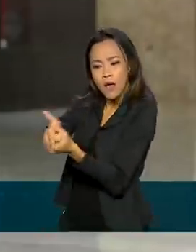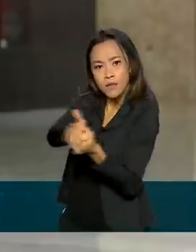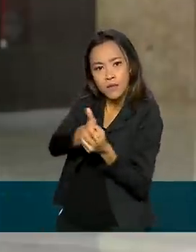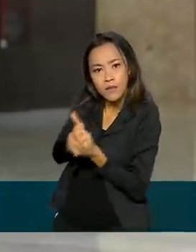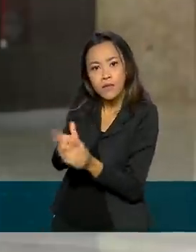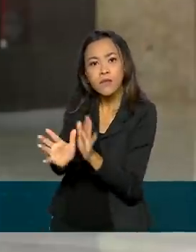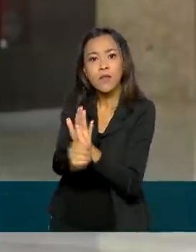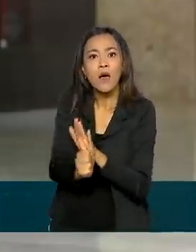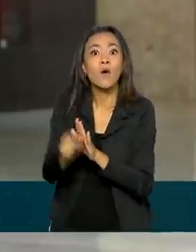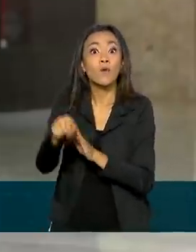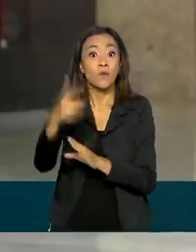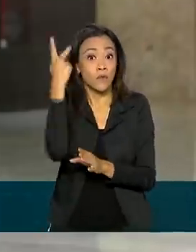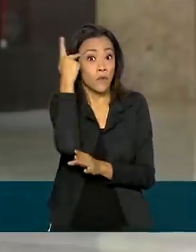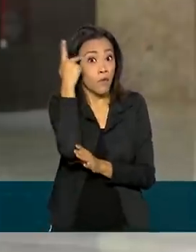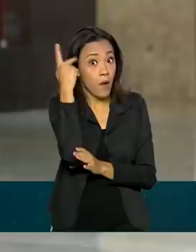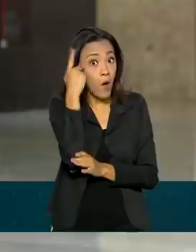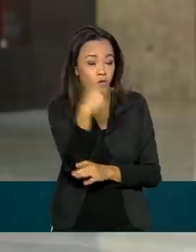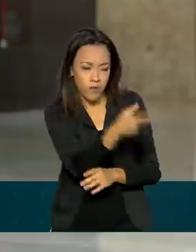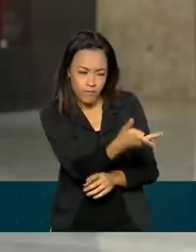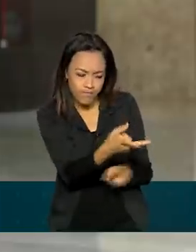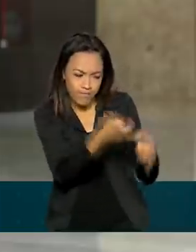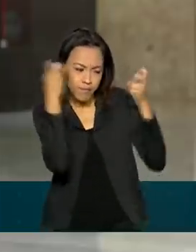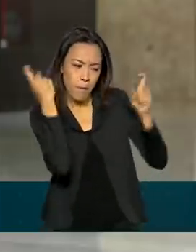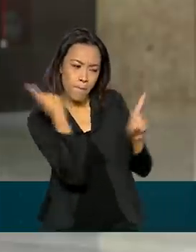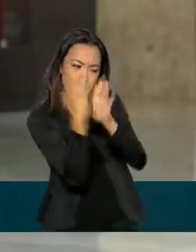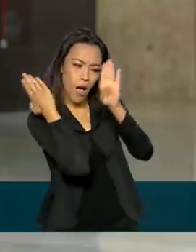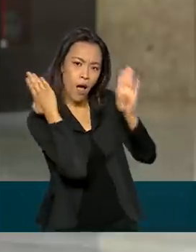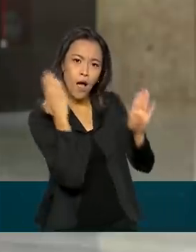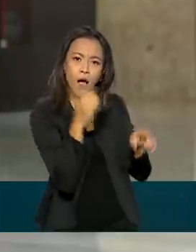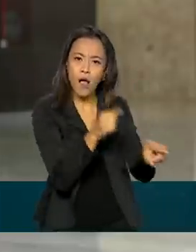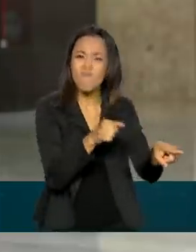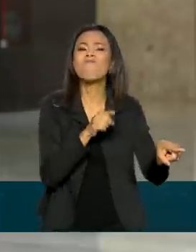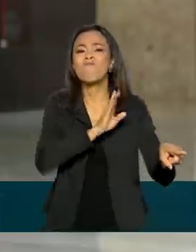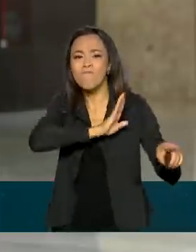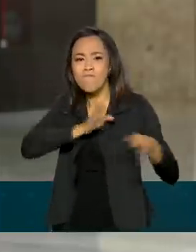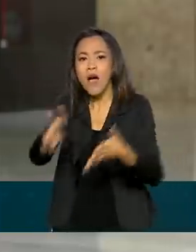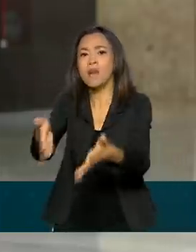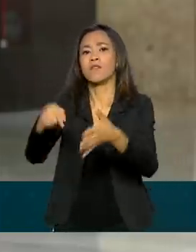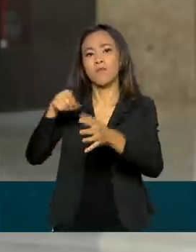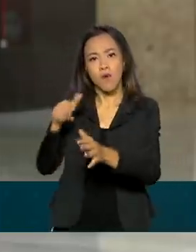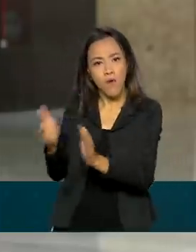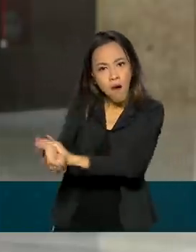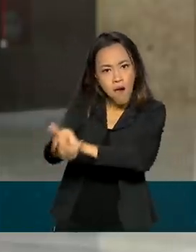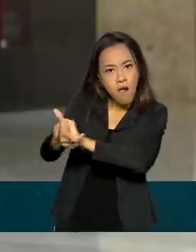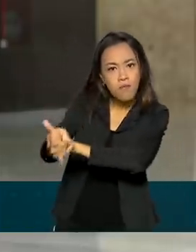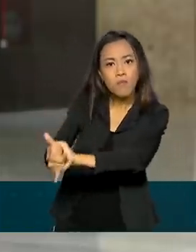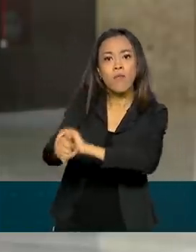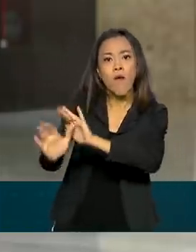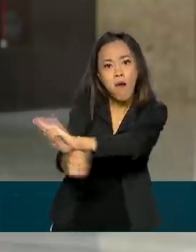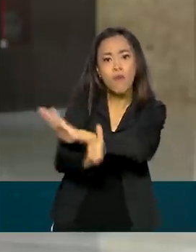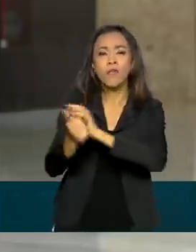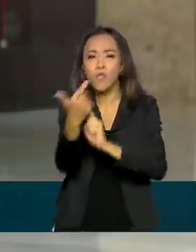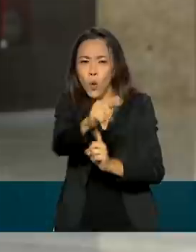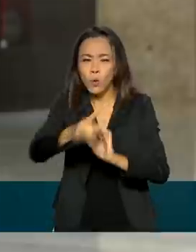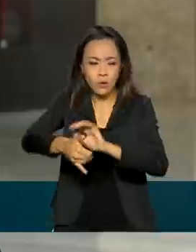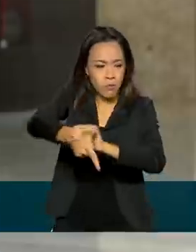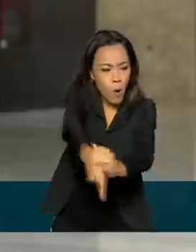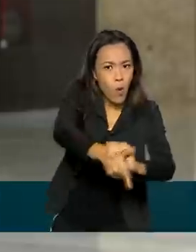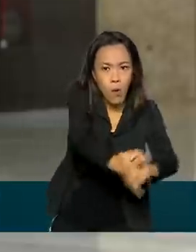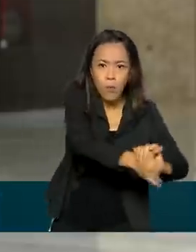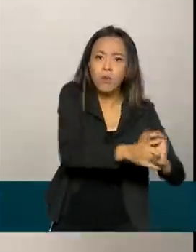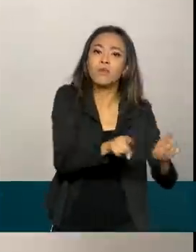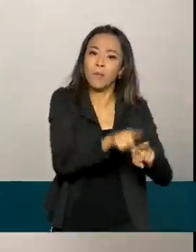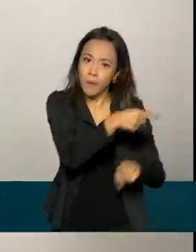2016. Vestígios do DNA comprovaram não só a participação do réu naquele roubo, como em outros crimes semelhantes com